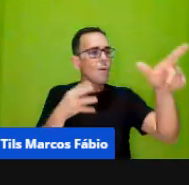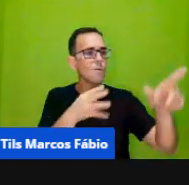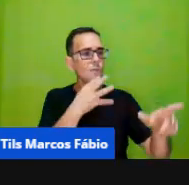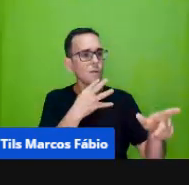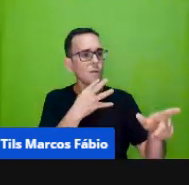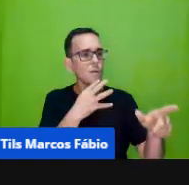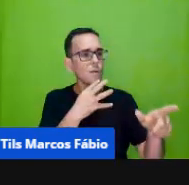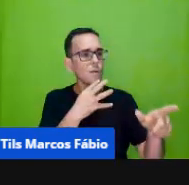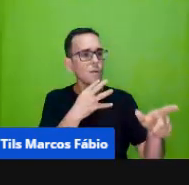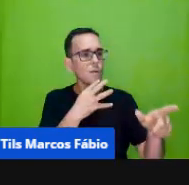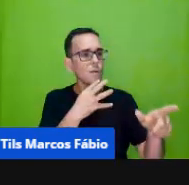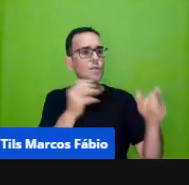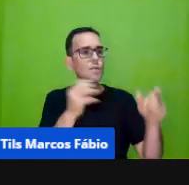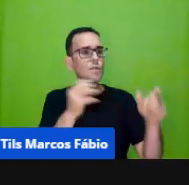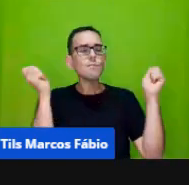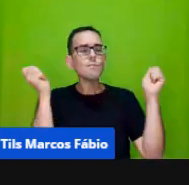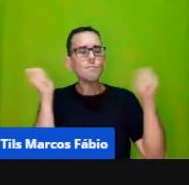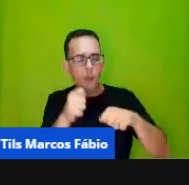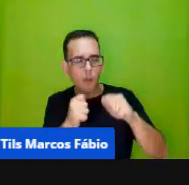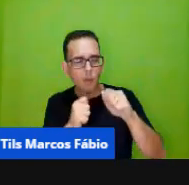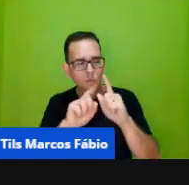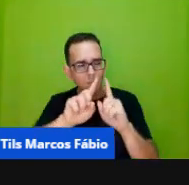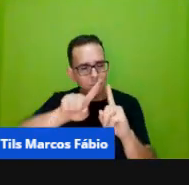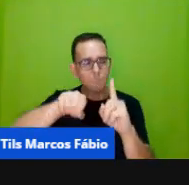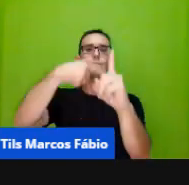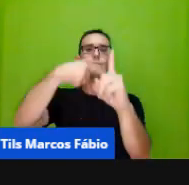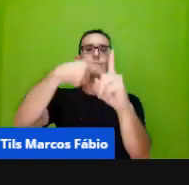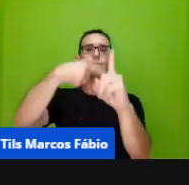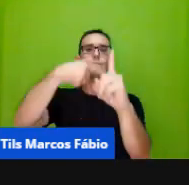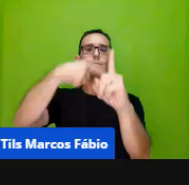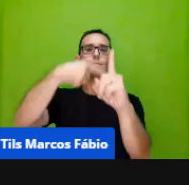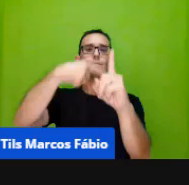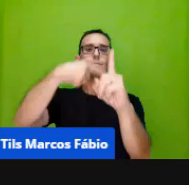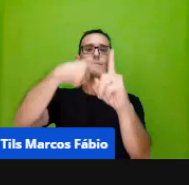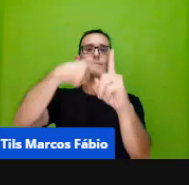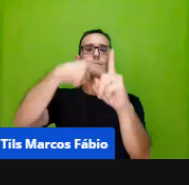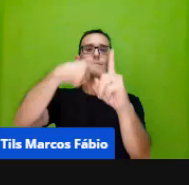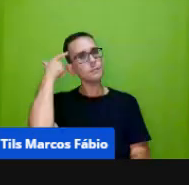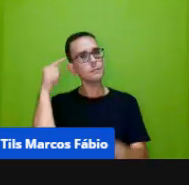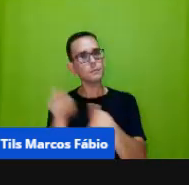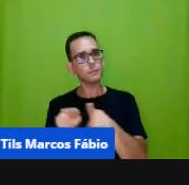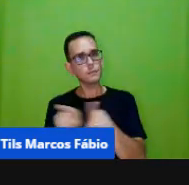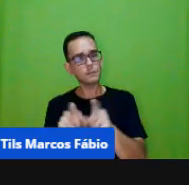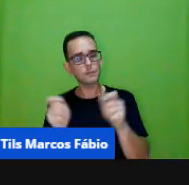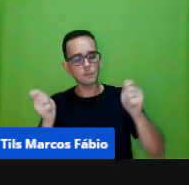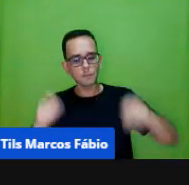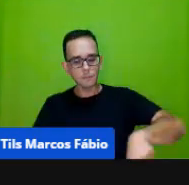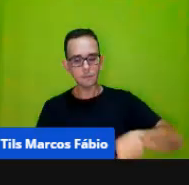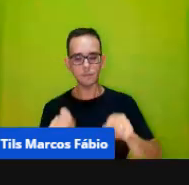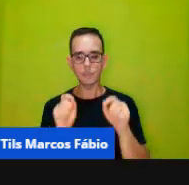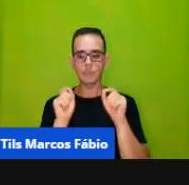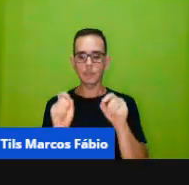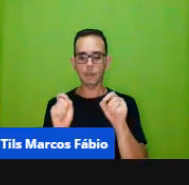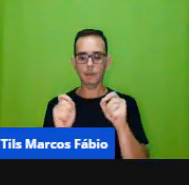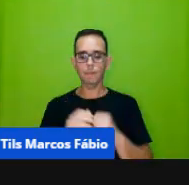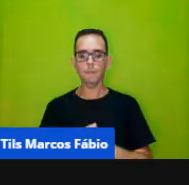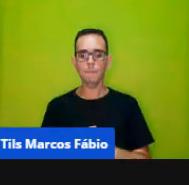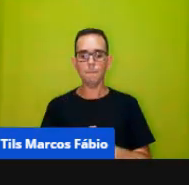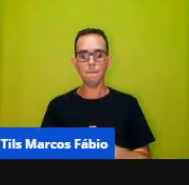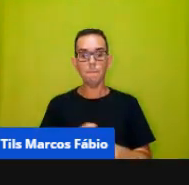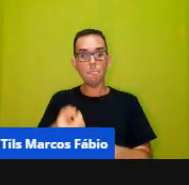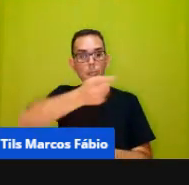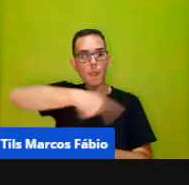ir além daquele campo, né, e a gente tem que pensar também que esses